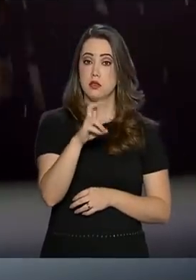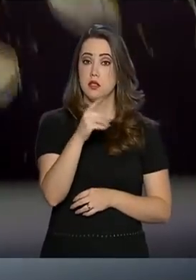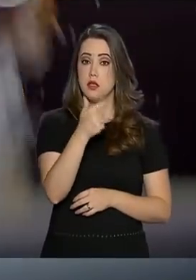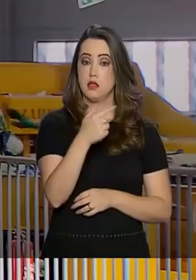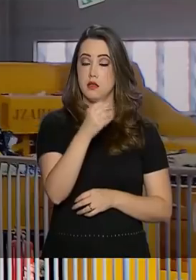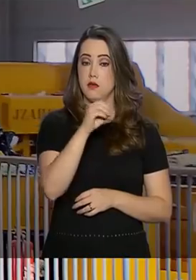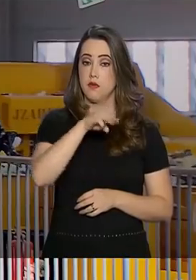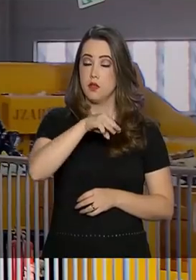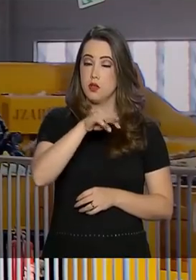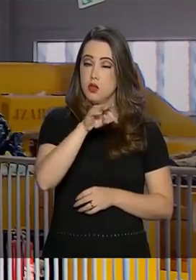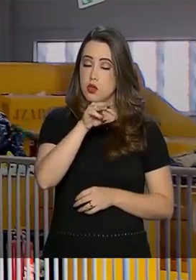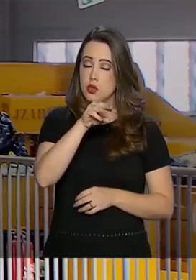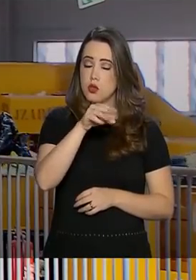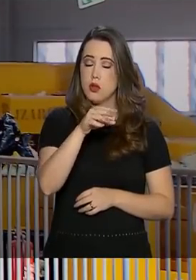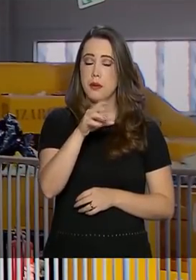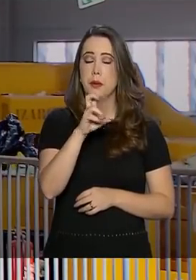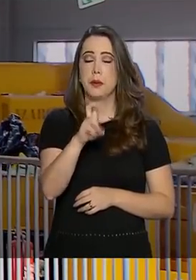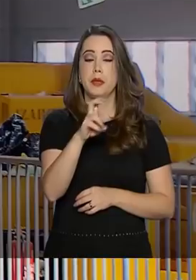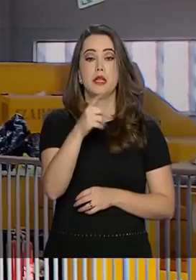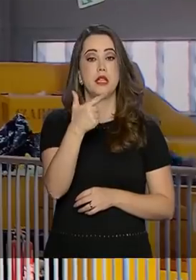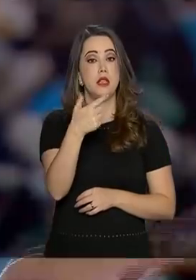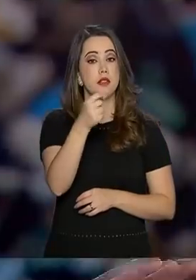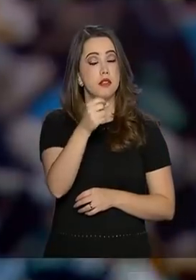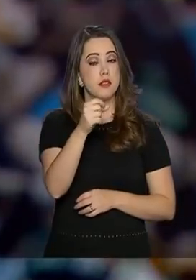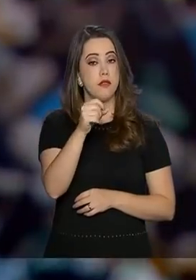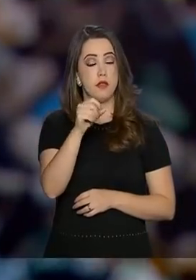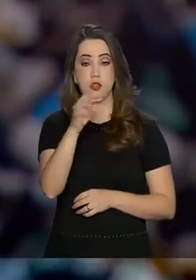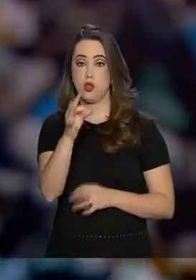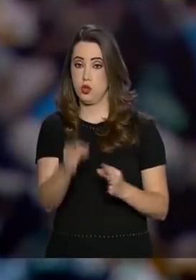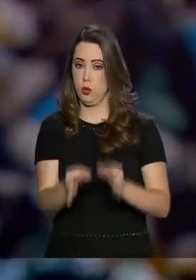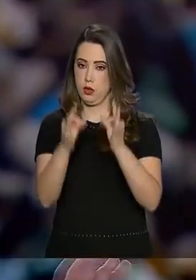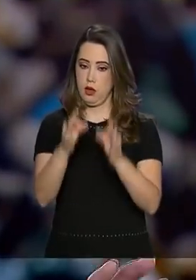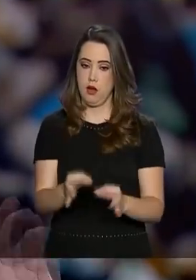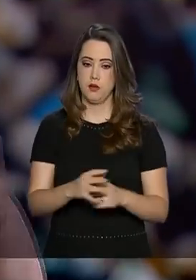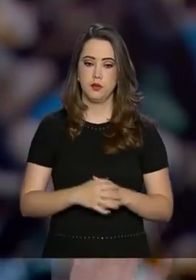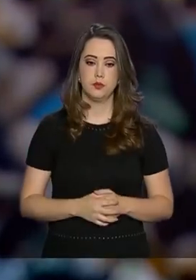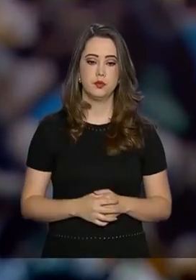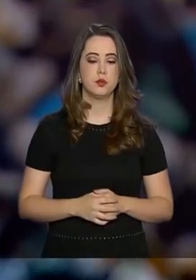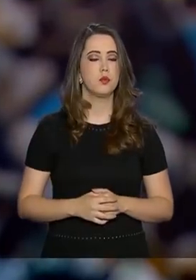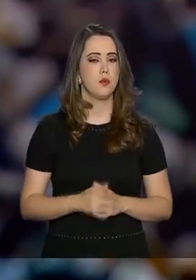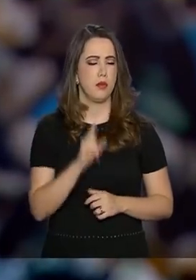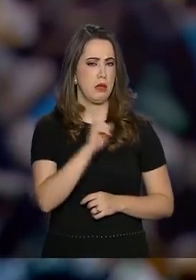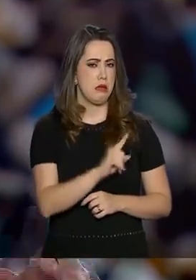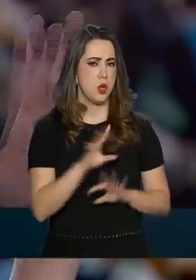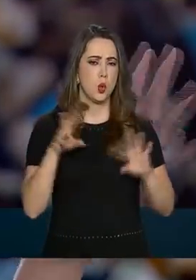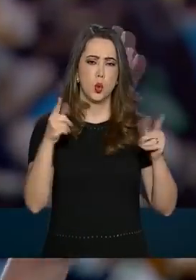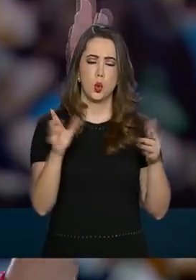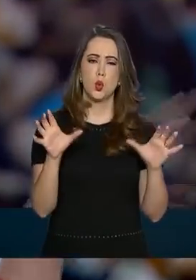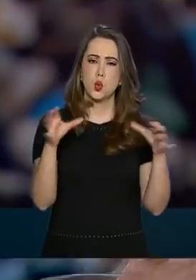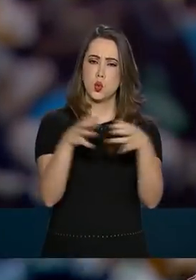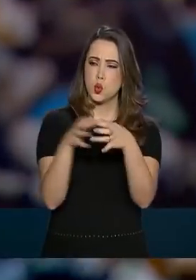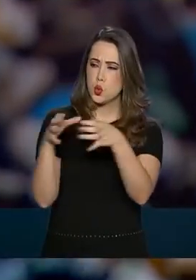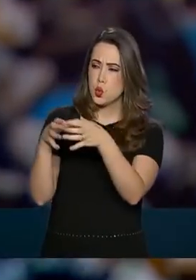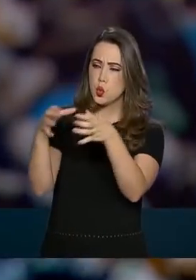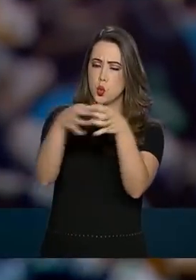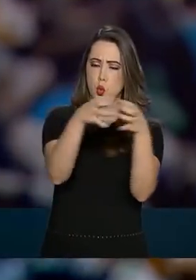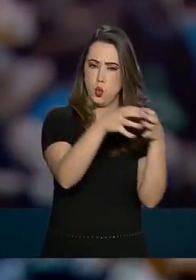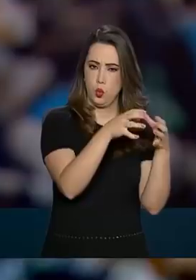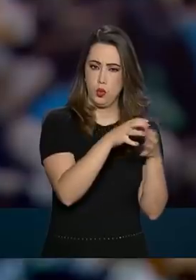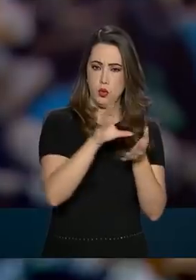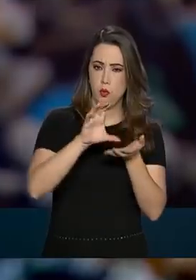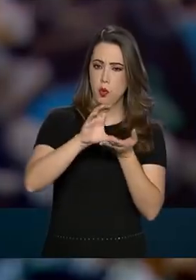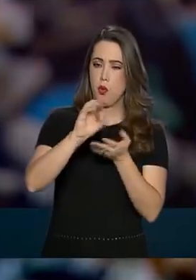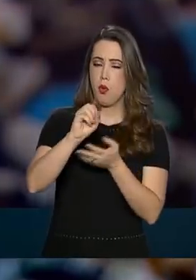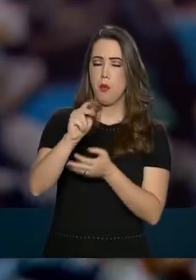toneladas, gerando emprego e renda. Todas as cooperativas que trabalham dentro dos galpões aqui, da